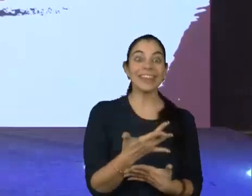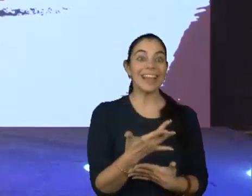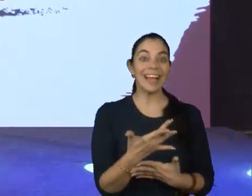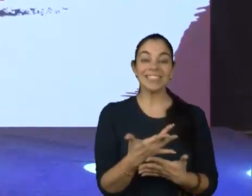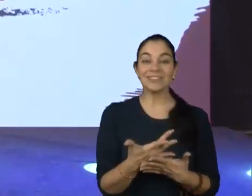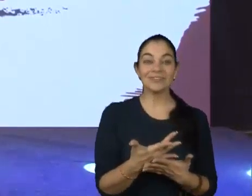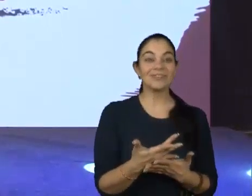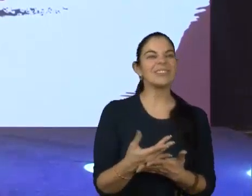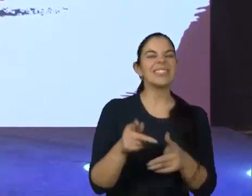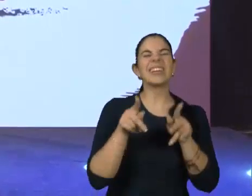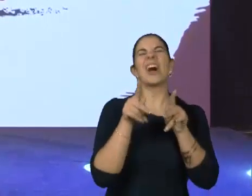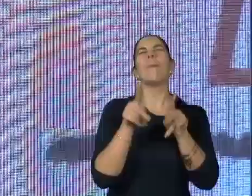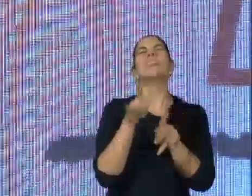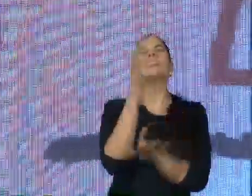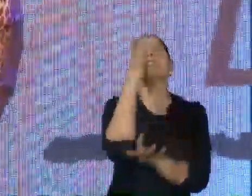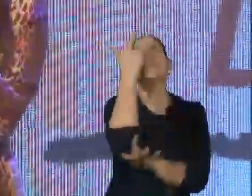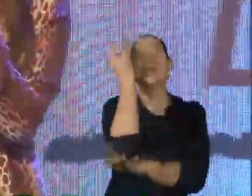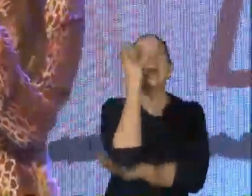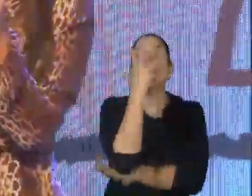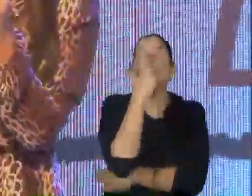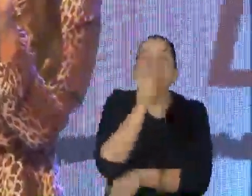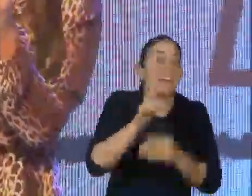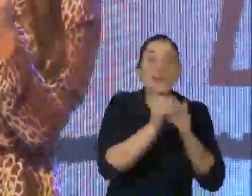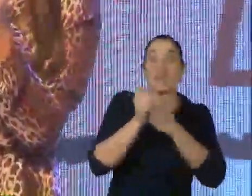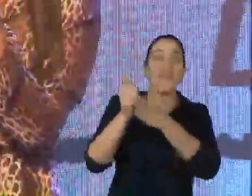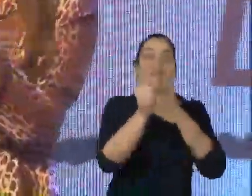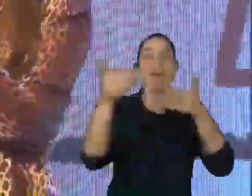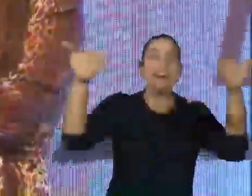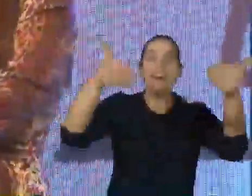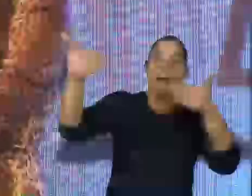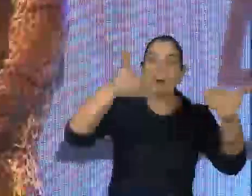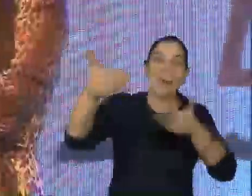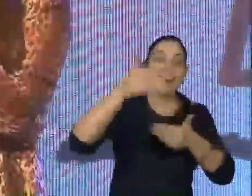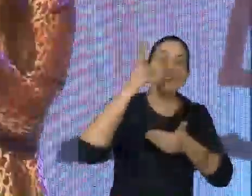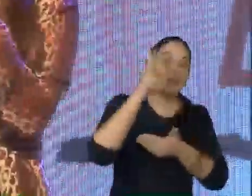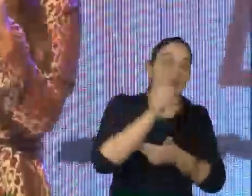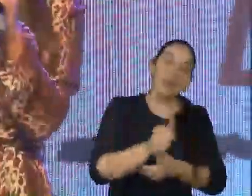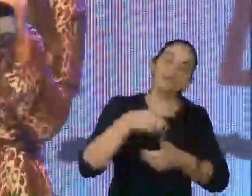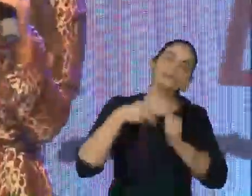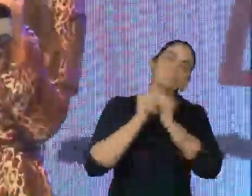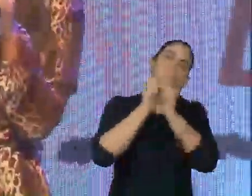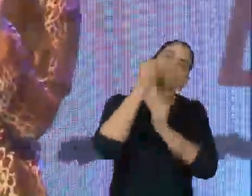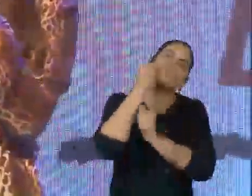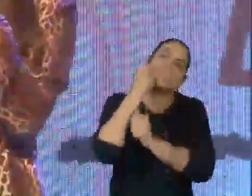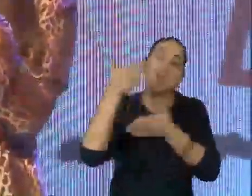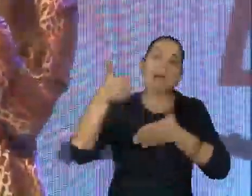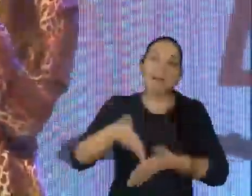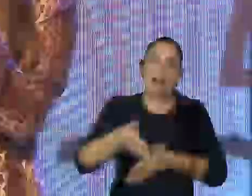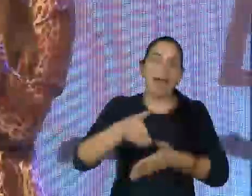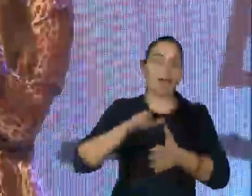Pessoas lindas que estão acompanhando a gente aqui, a todos que estão aqui também, nesse